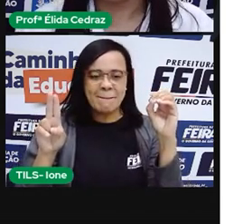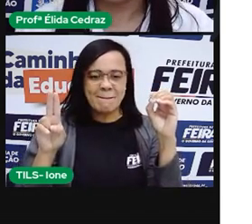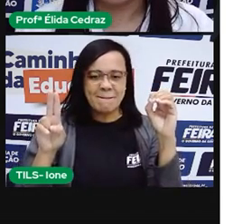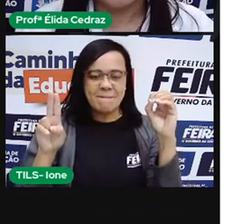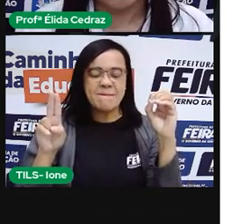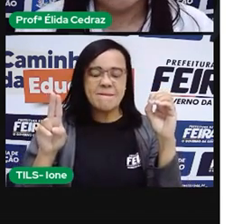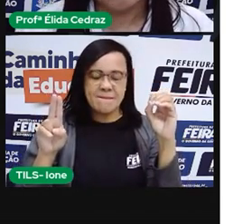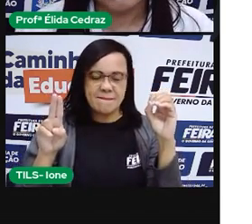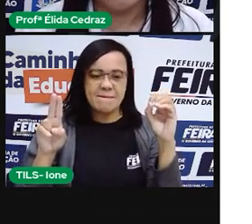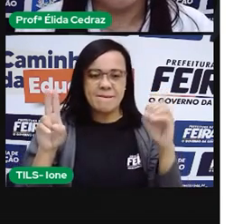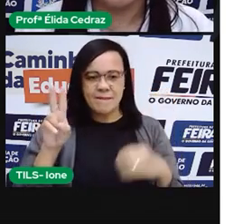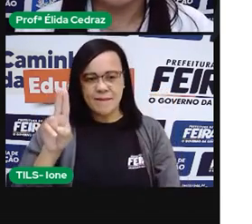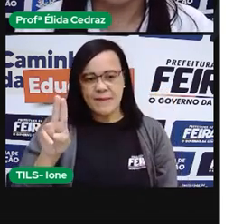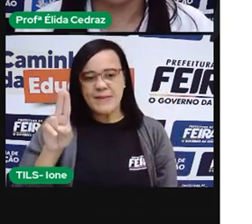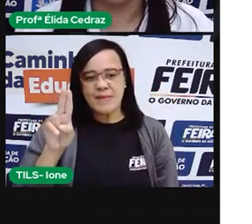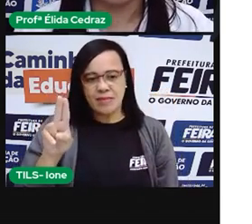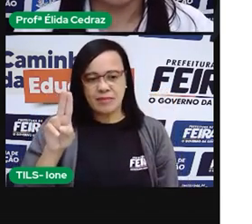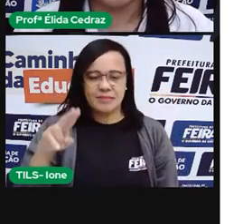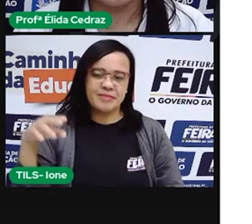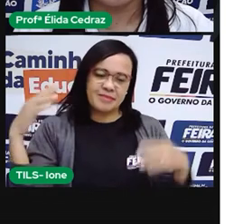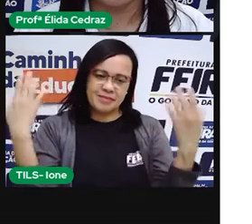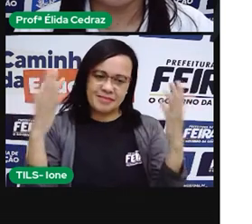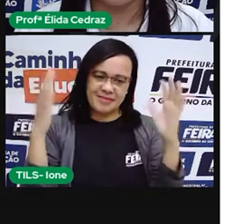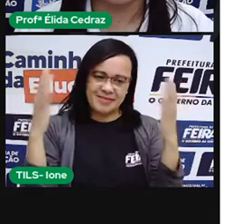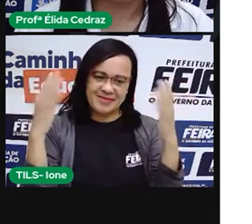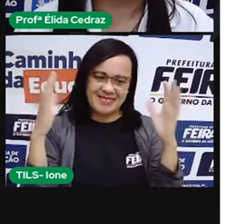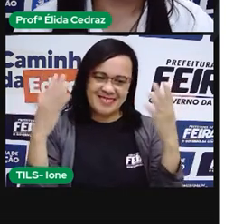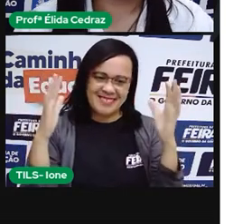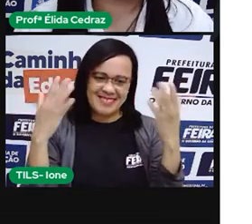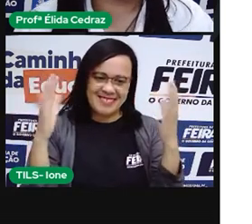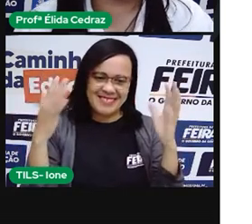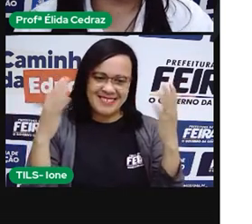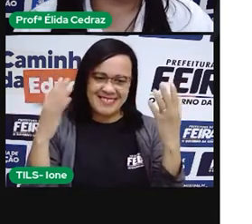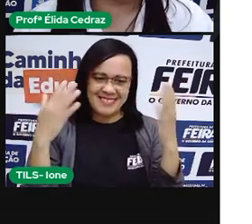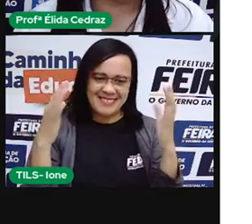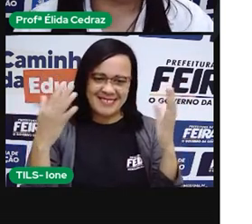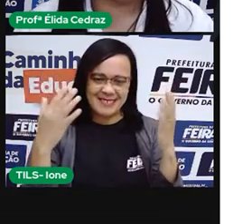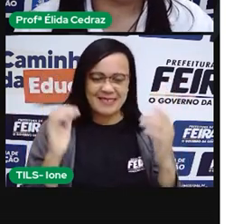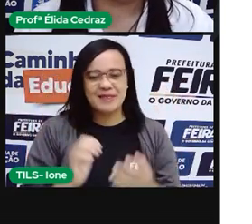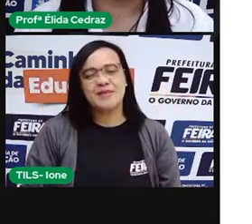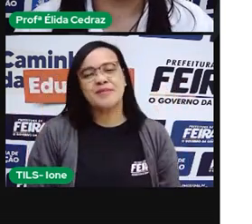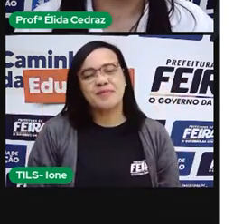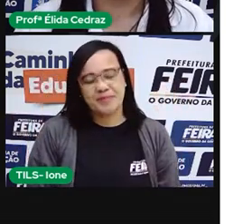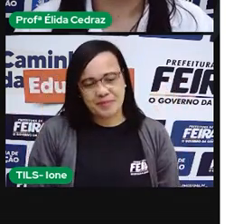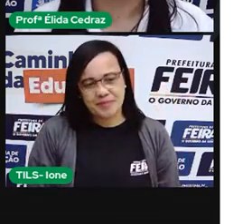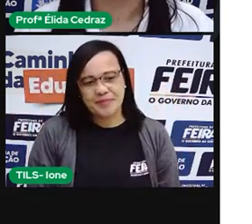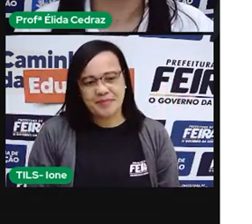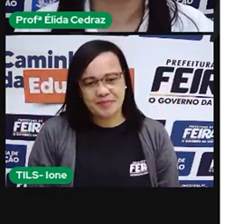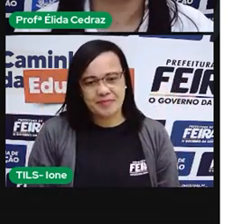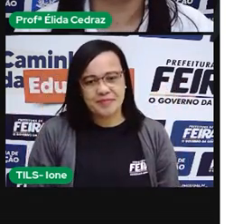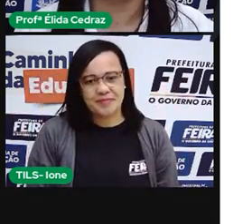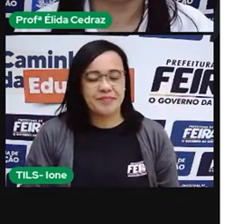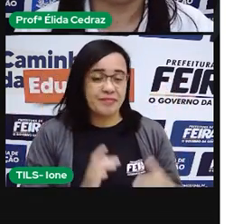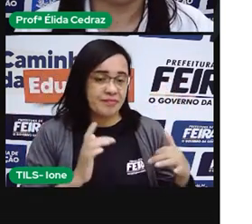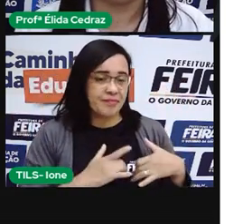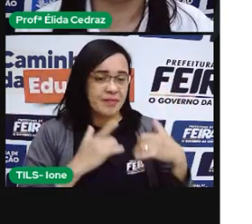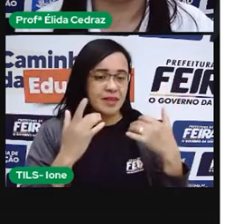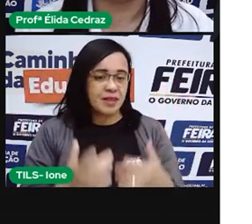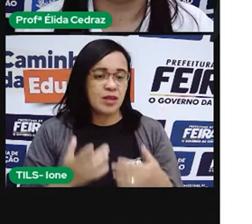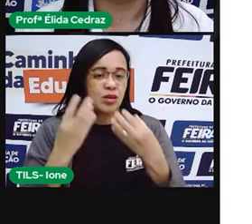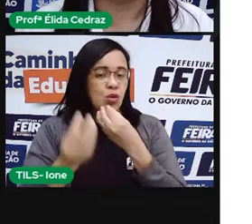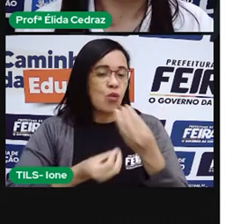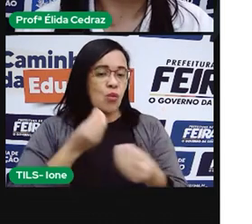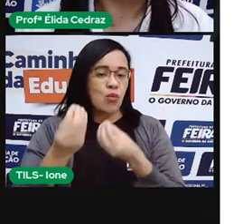Com a letrinha U, Pró. Isso mesmo. Penúltima palavra. Doa.